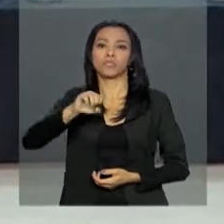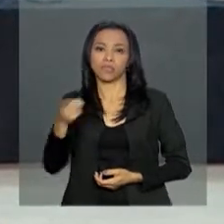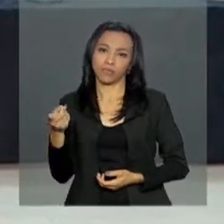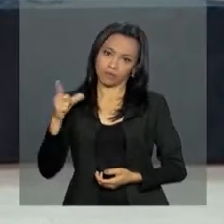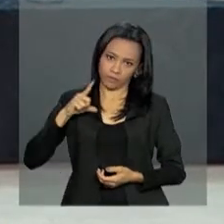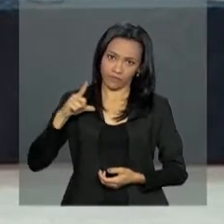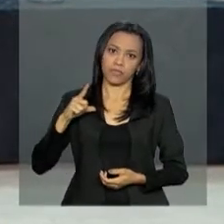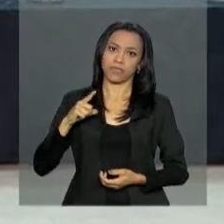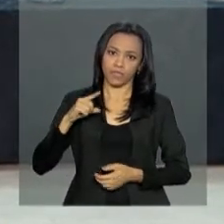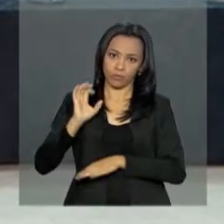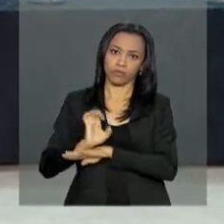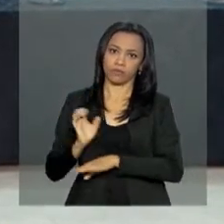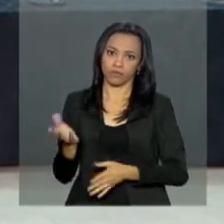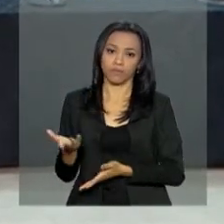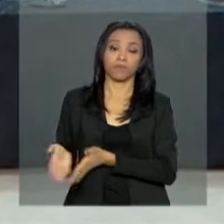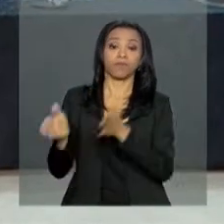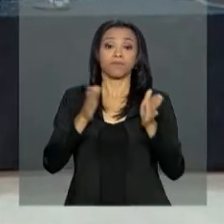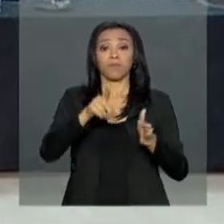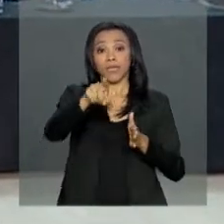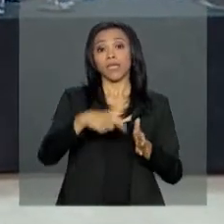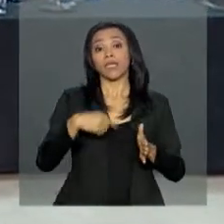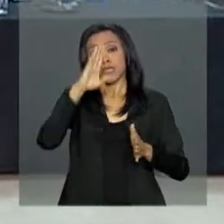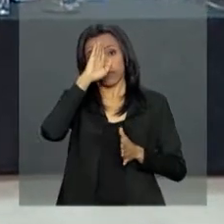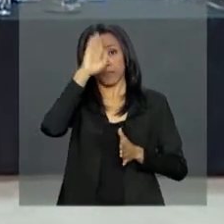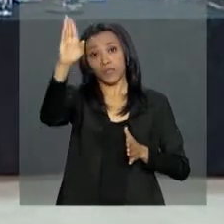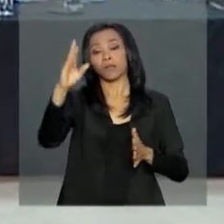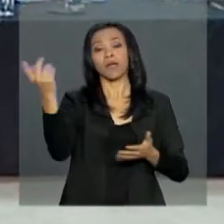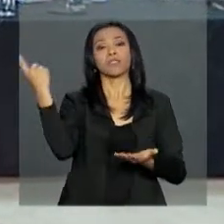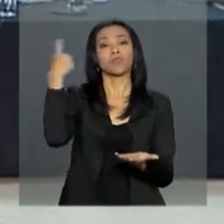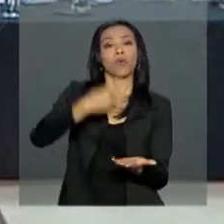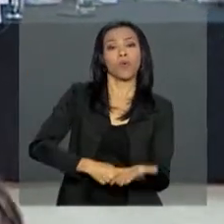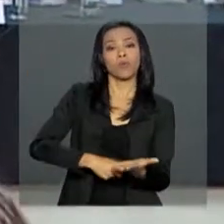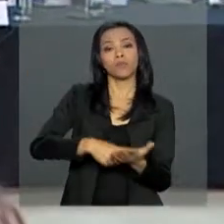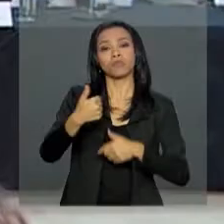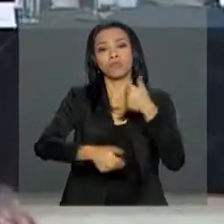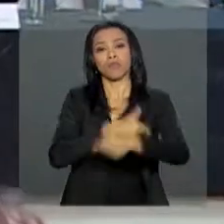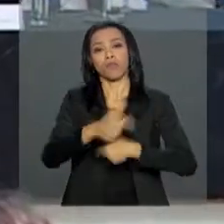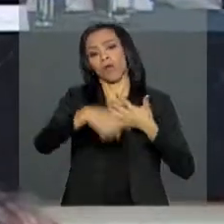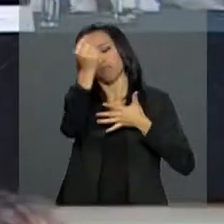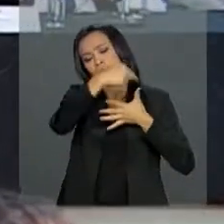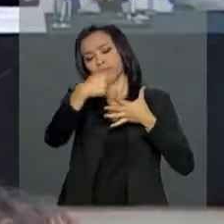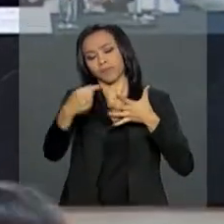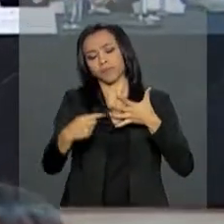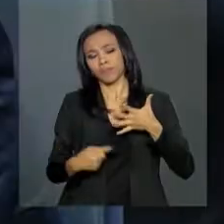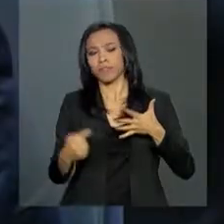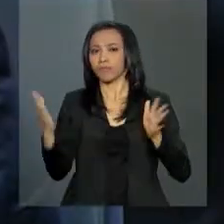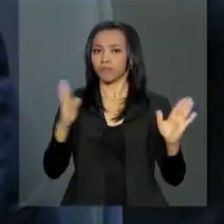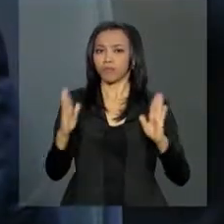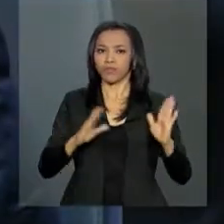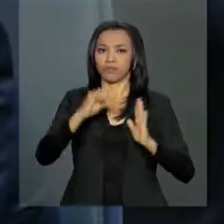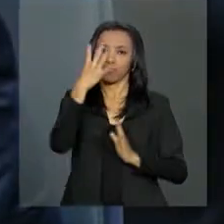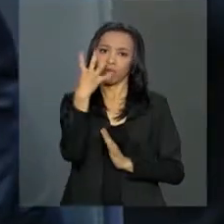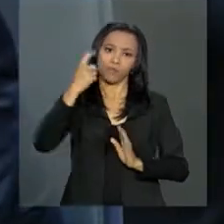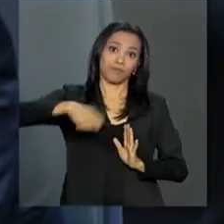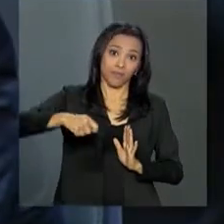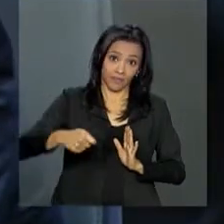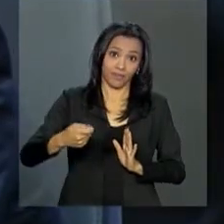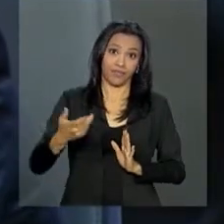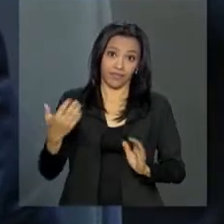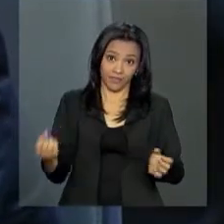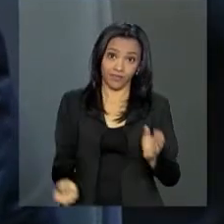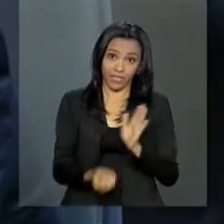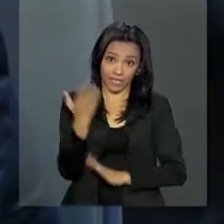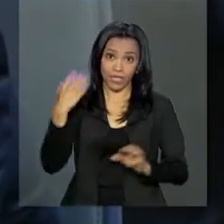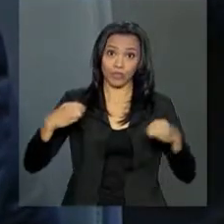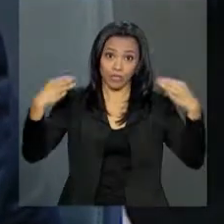destacou as principais ações do Ministério da Segurança Pública após quatro meses de criação da pasta, como o resultado de ações